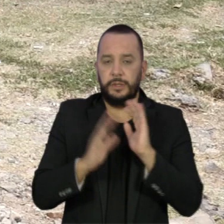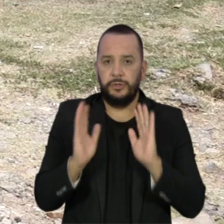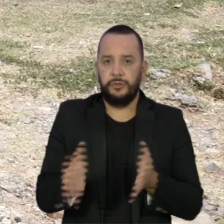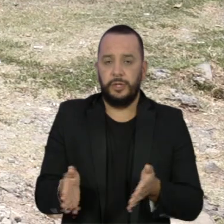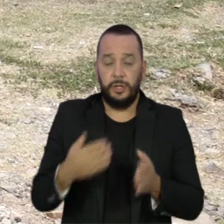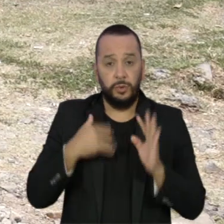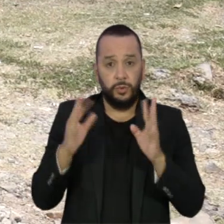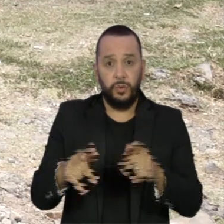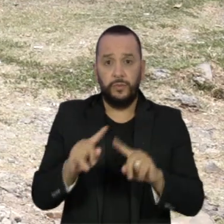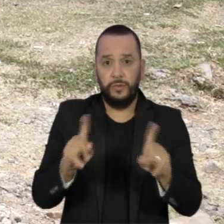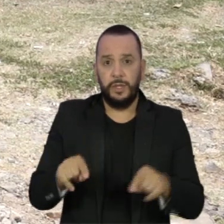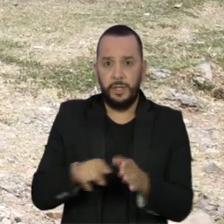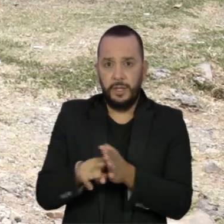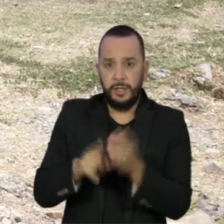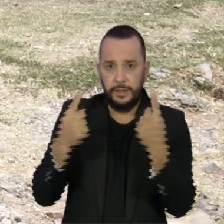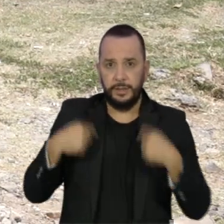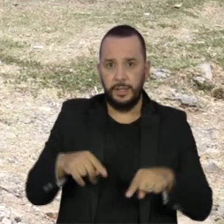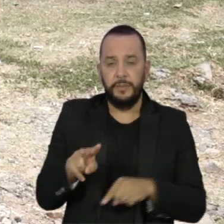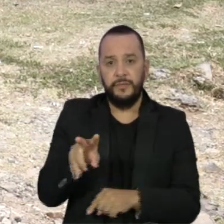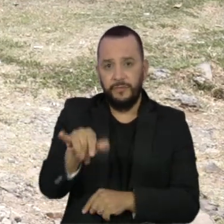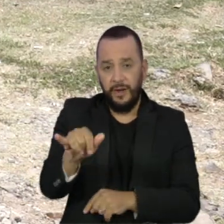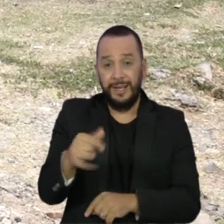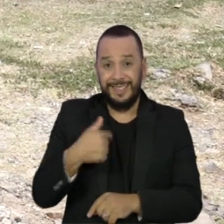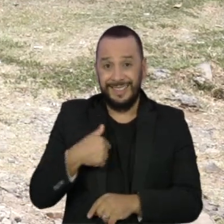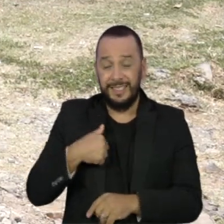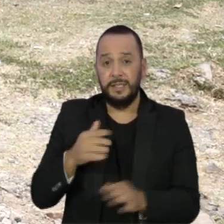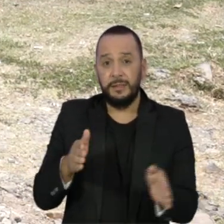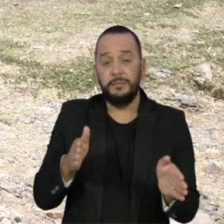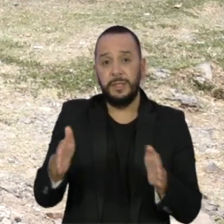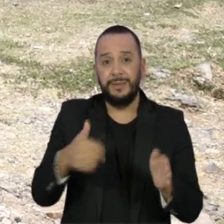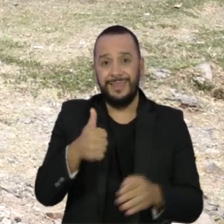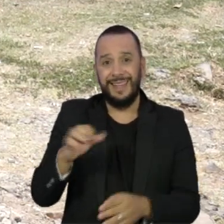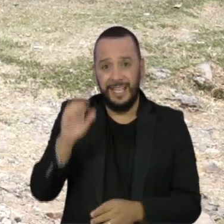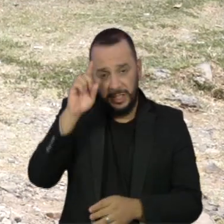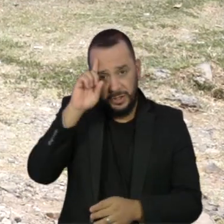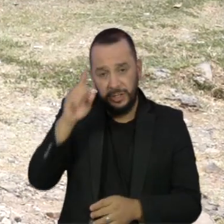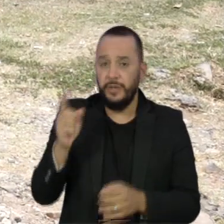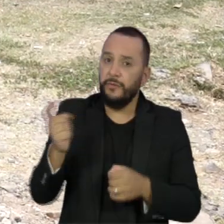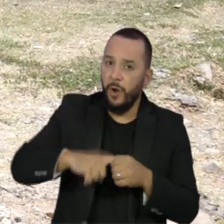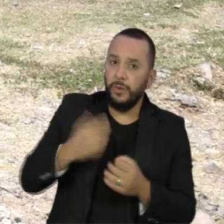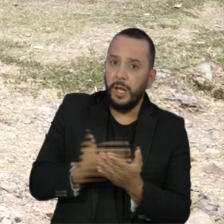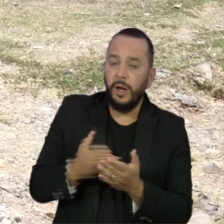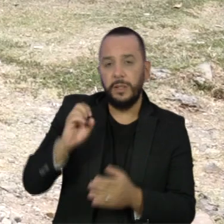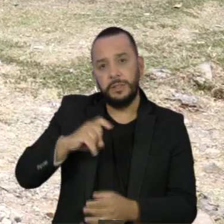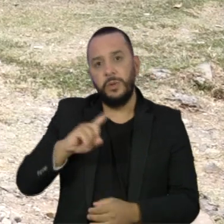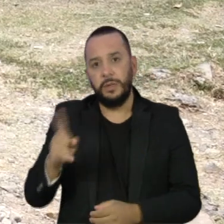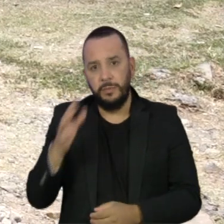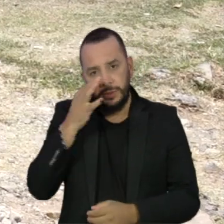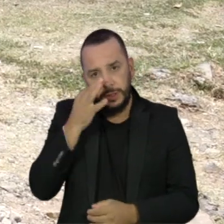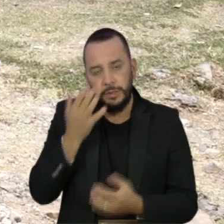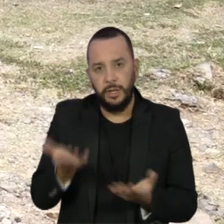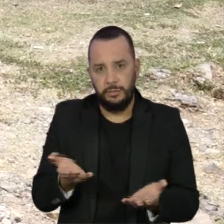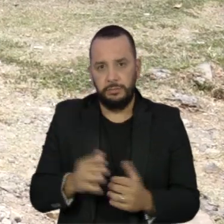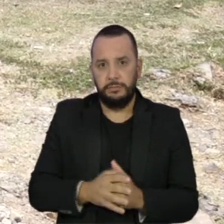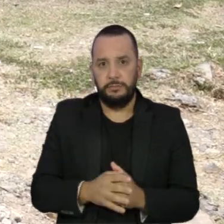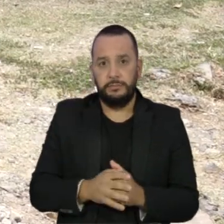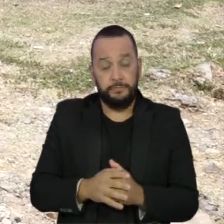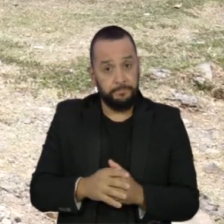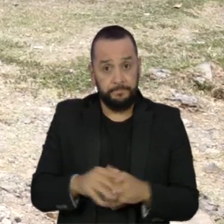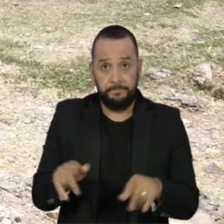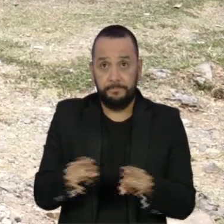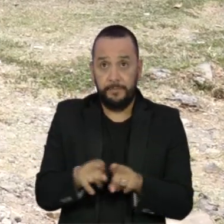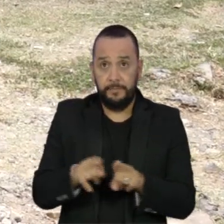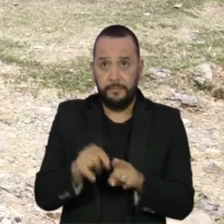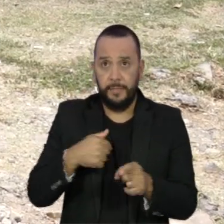os funcionários serão testados para a Covid e, após o período de 10 dias, será avaliada uma possível volta presencial aos estudantes. O centro